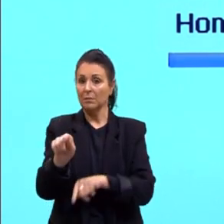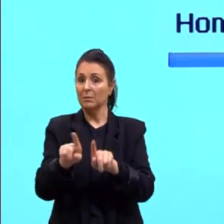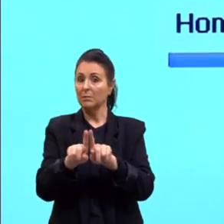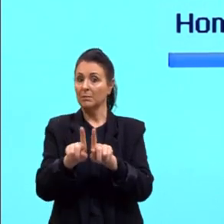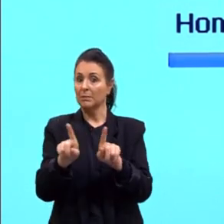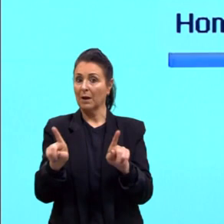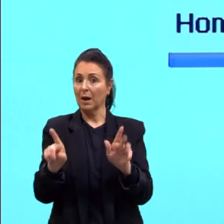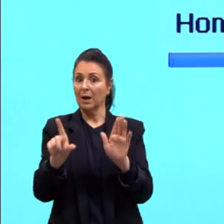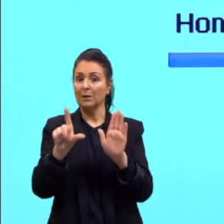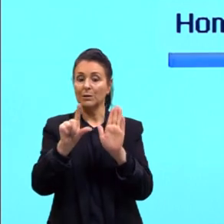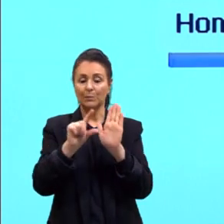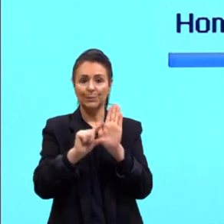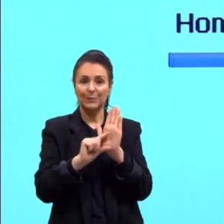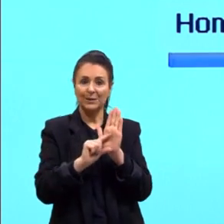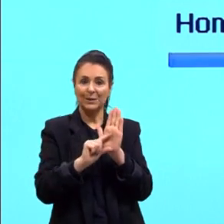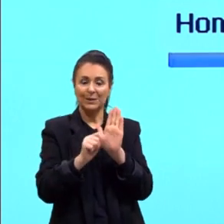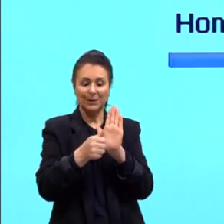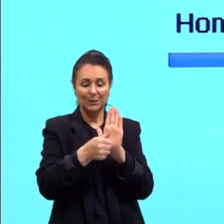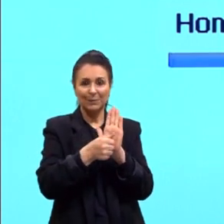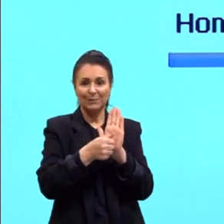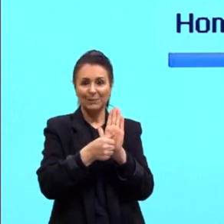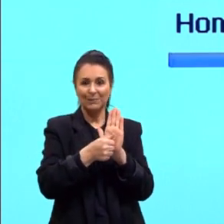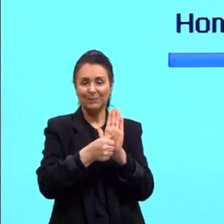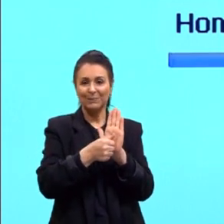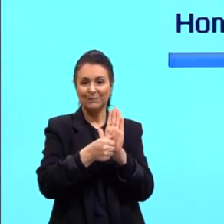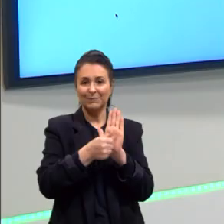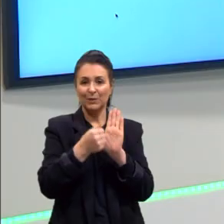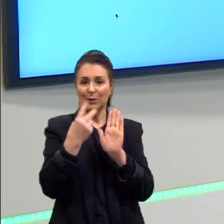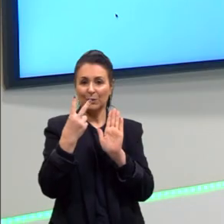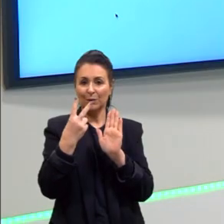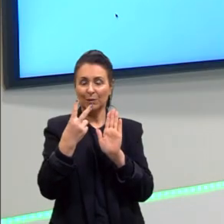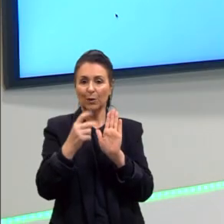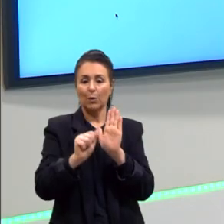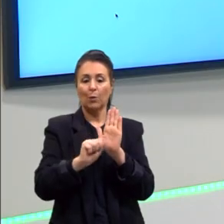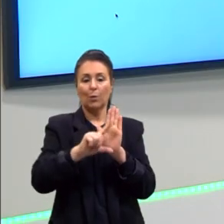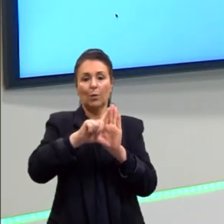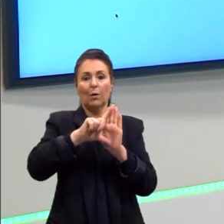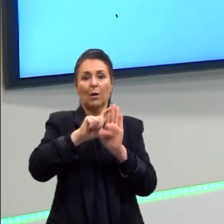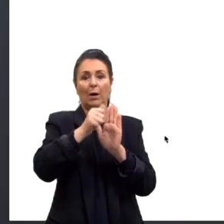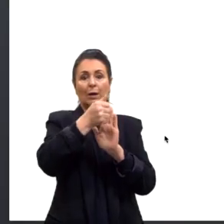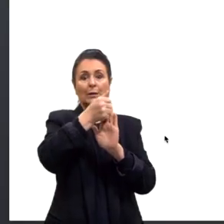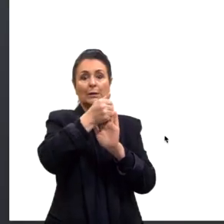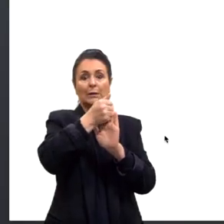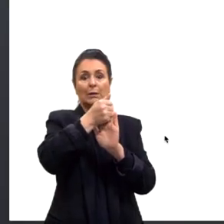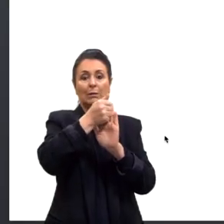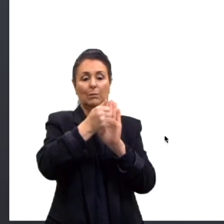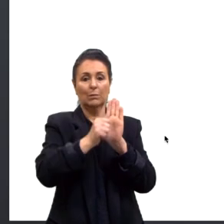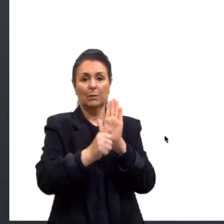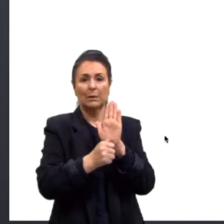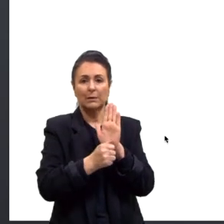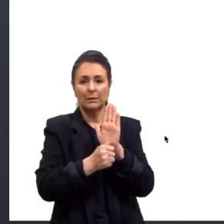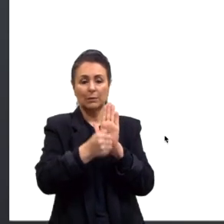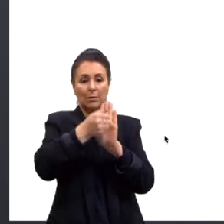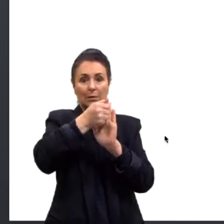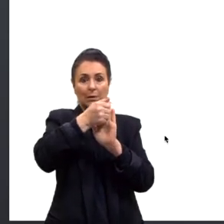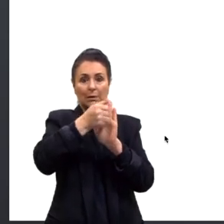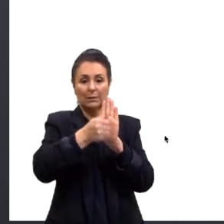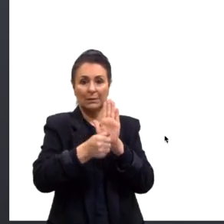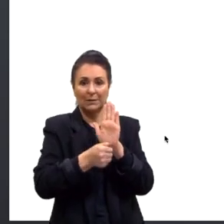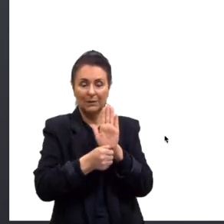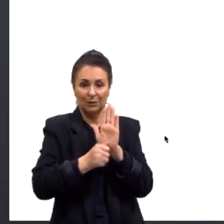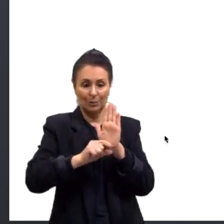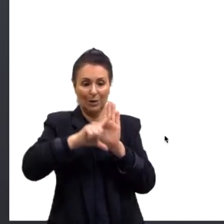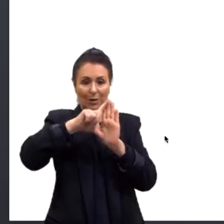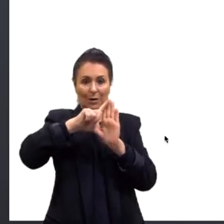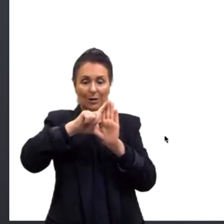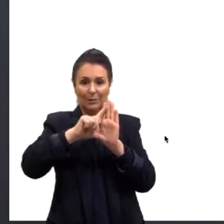minúscula. A gente costuma falar que é A, A, A. Então, letra maiúscula, A, letra minúscula.